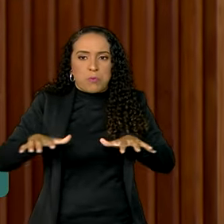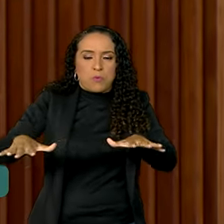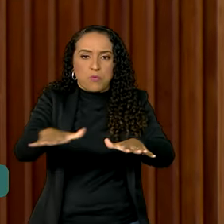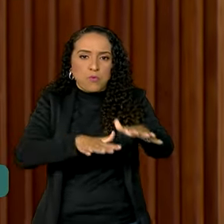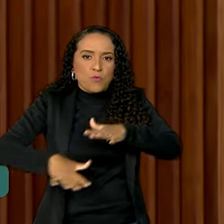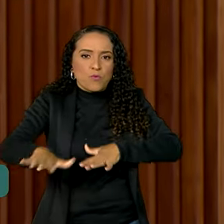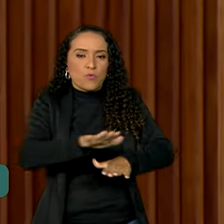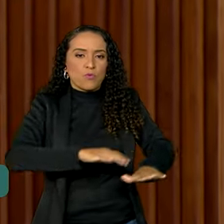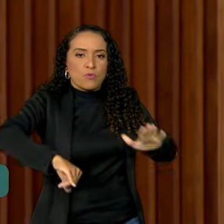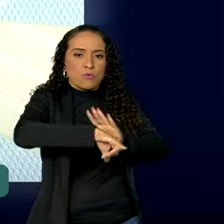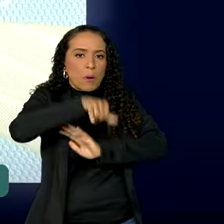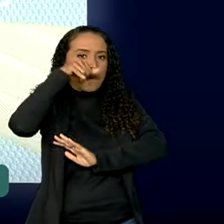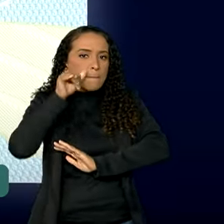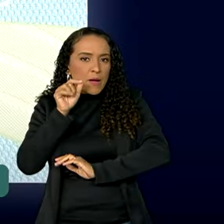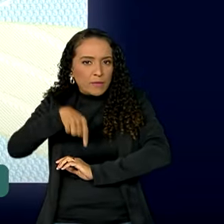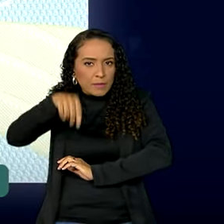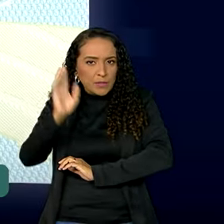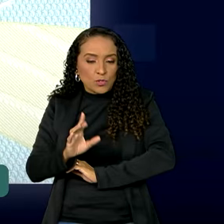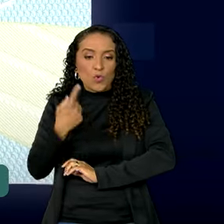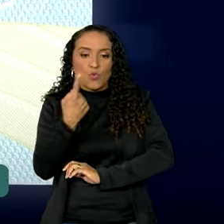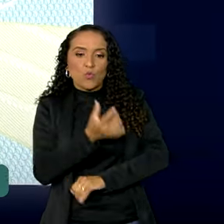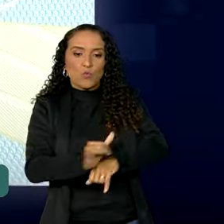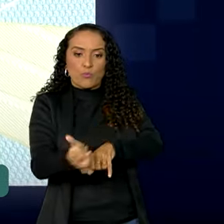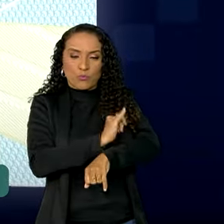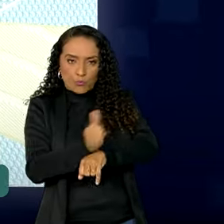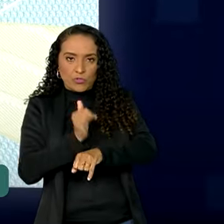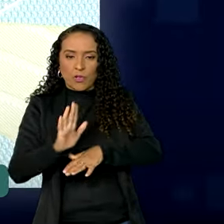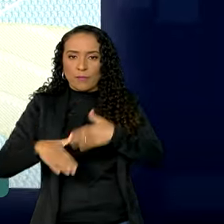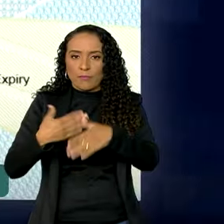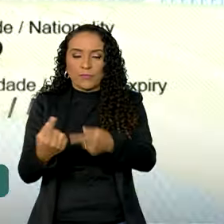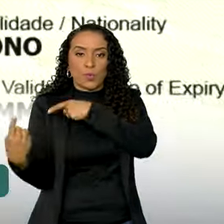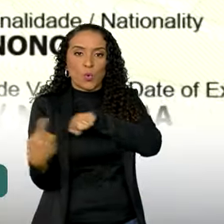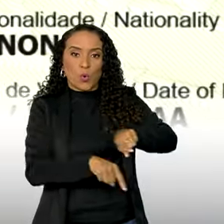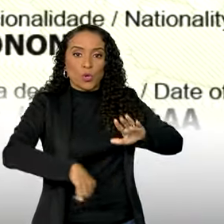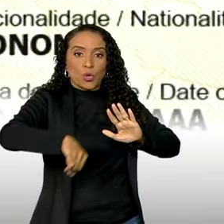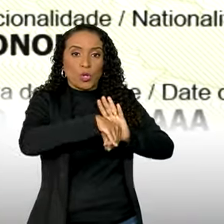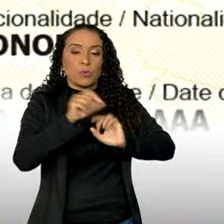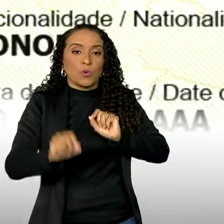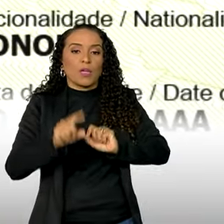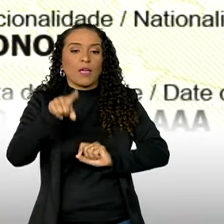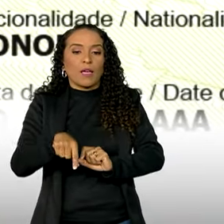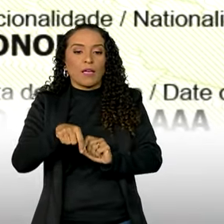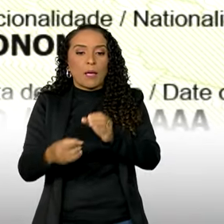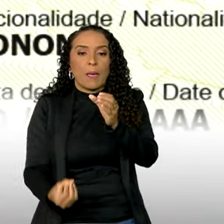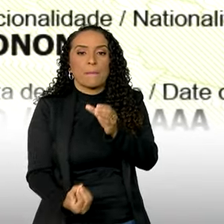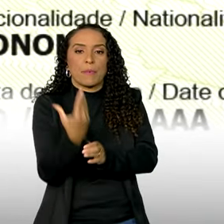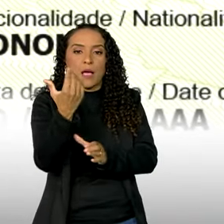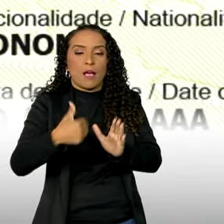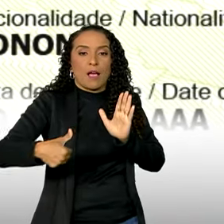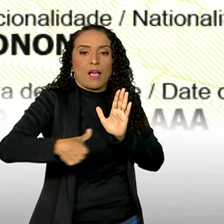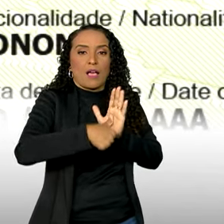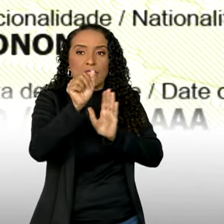organização mafiosa no Brasil. Uma das medidas já em andamento para combater a criminalidade é a emissão de uma carteira de